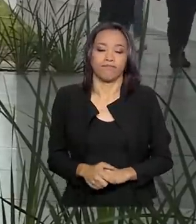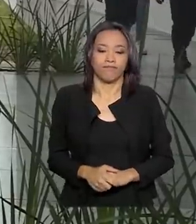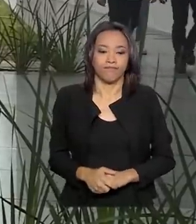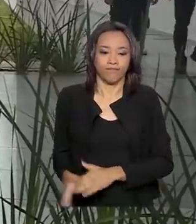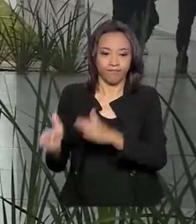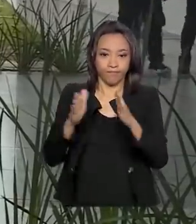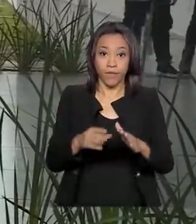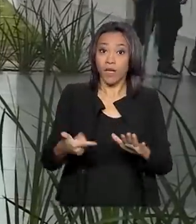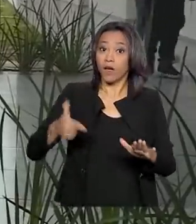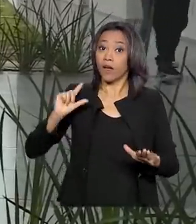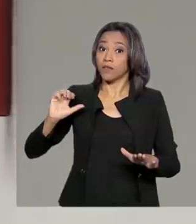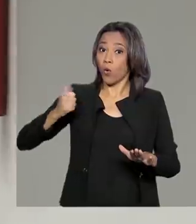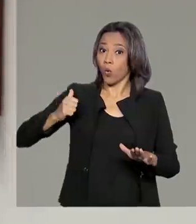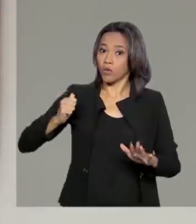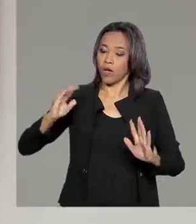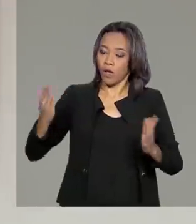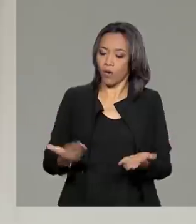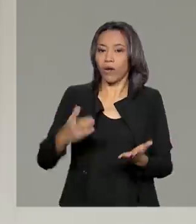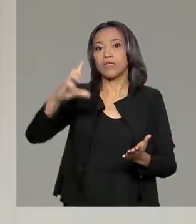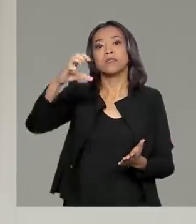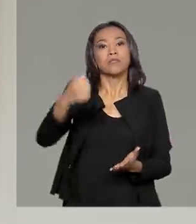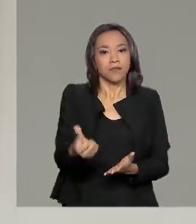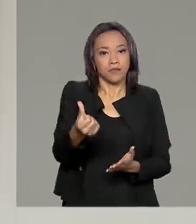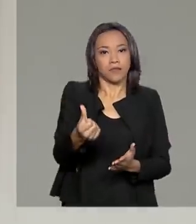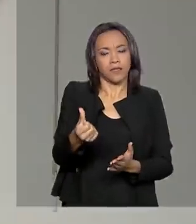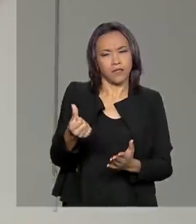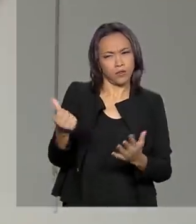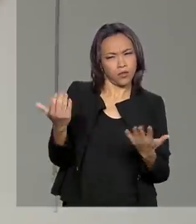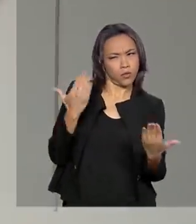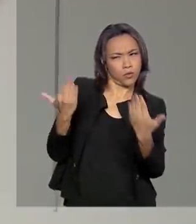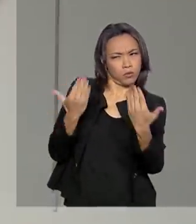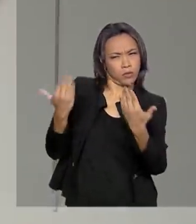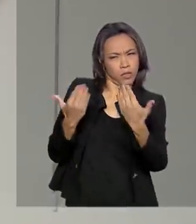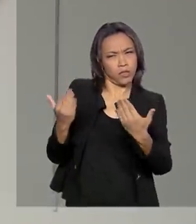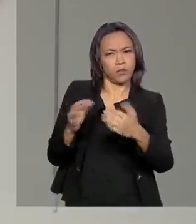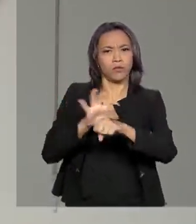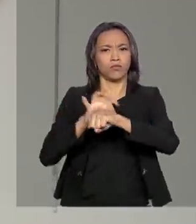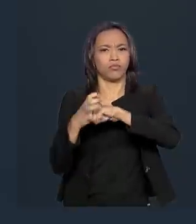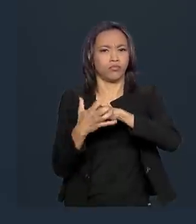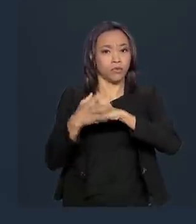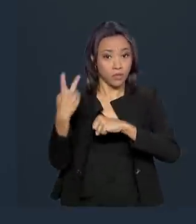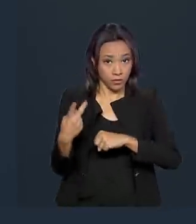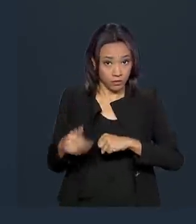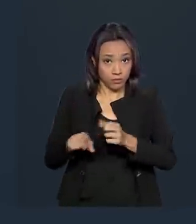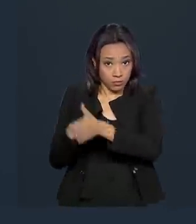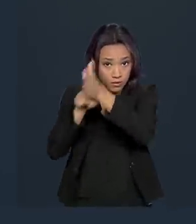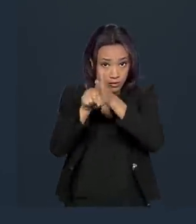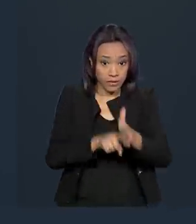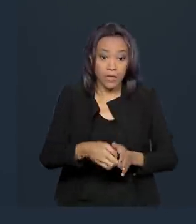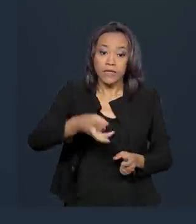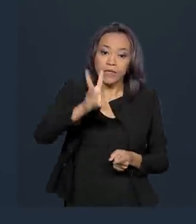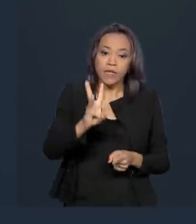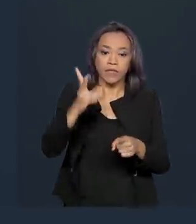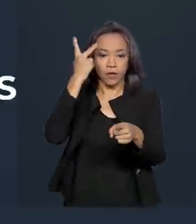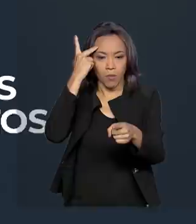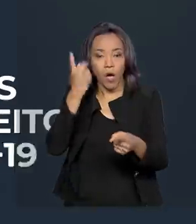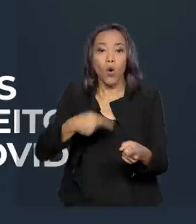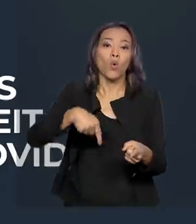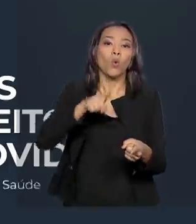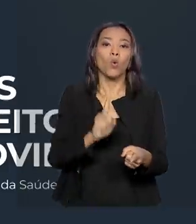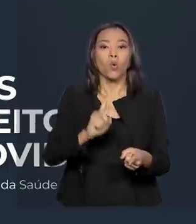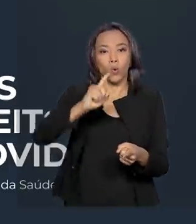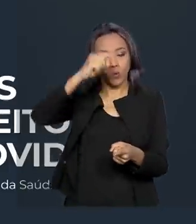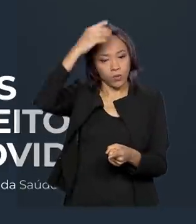Caiu de 11 para seis o número de casos suspeitos de coronavírus sendo investigados no Brasil. Três em São Paulo, um no